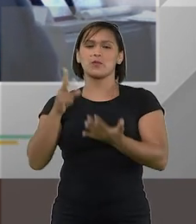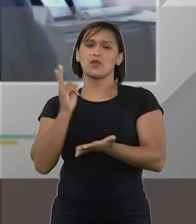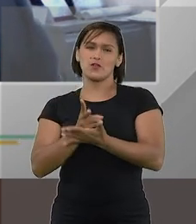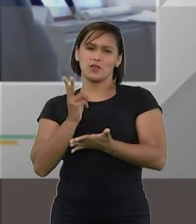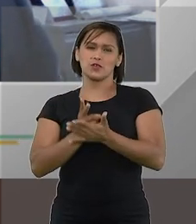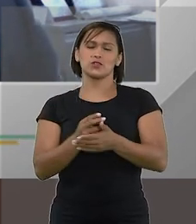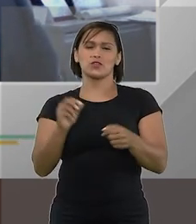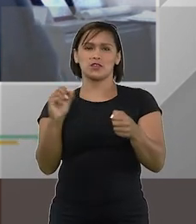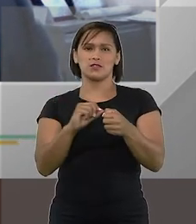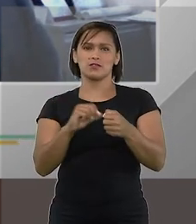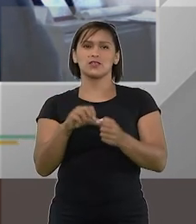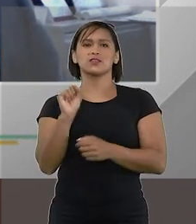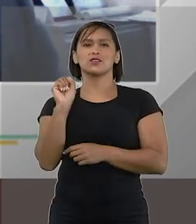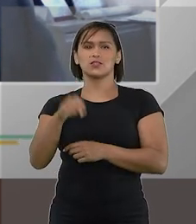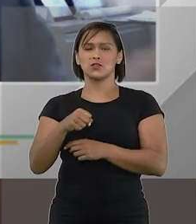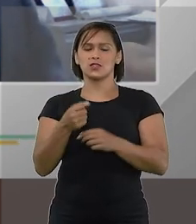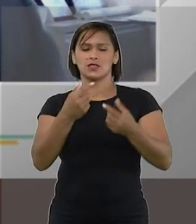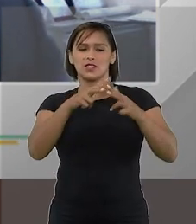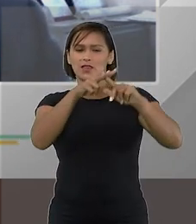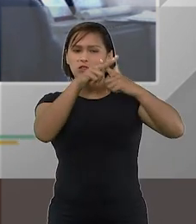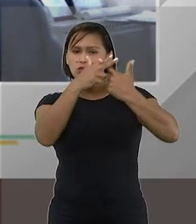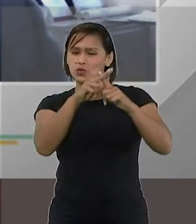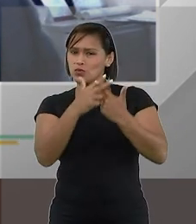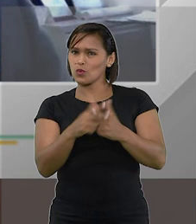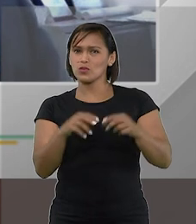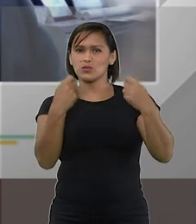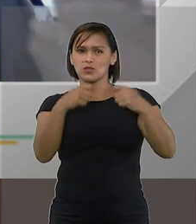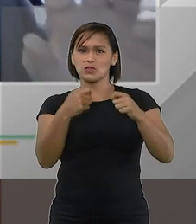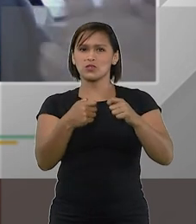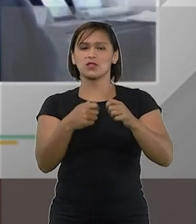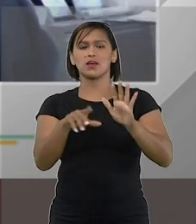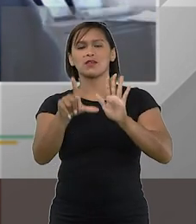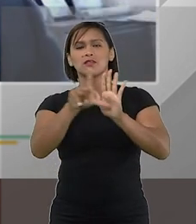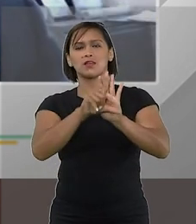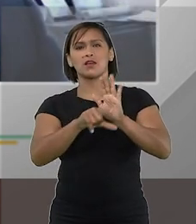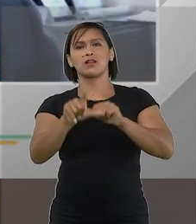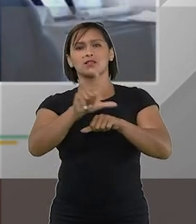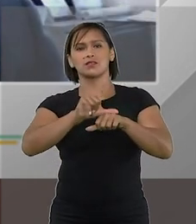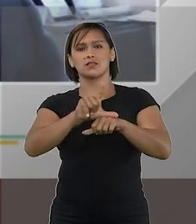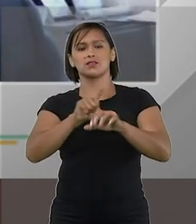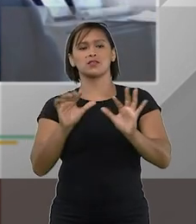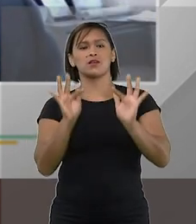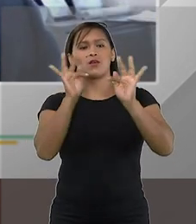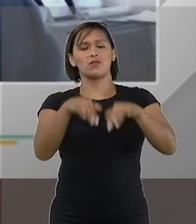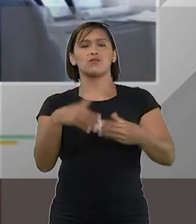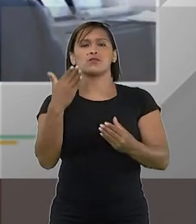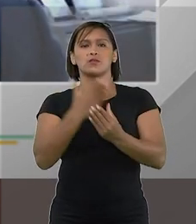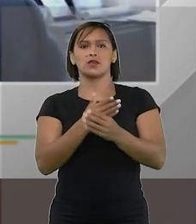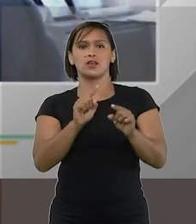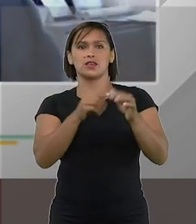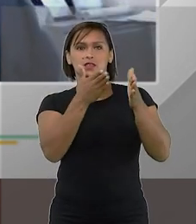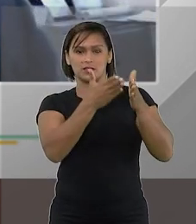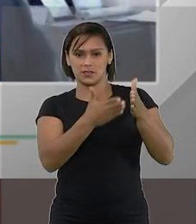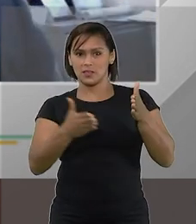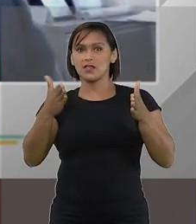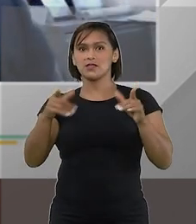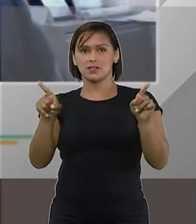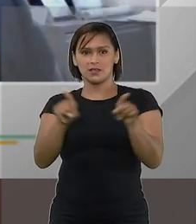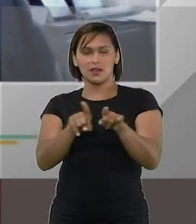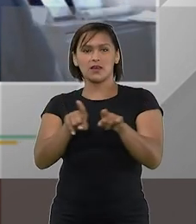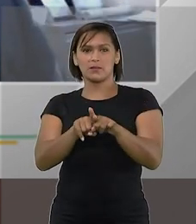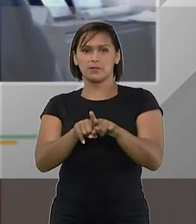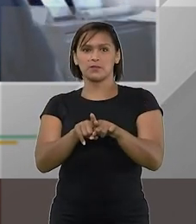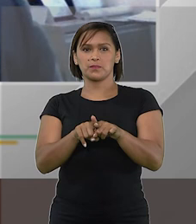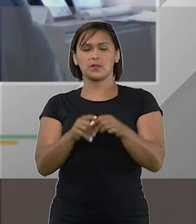continuar fazendo esses ajustes né da legislação ao caso concreto e nesse tema inclusive